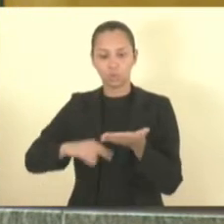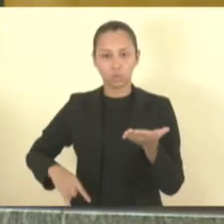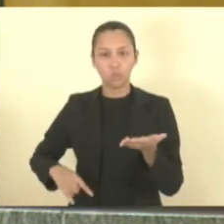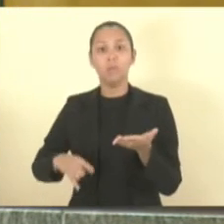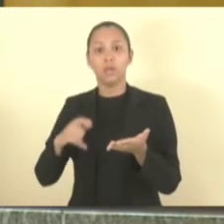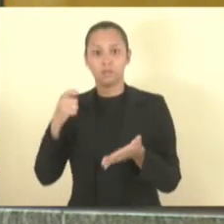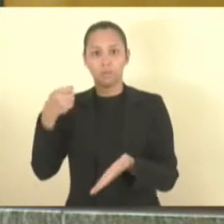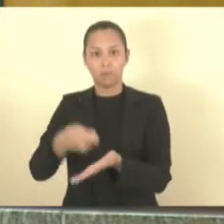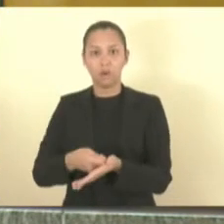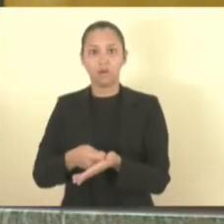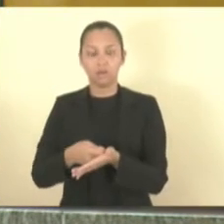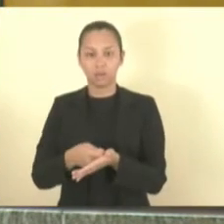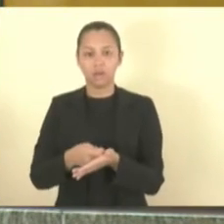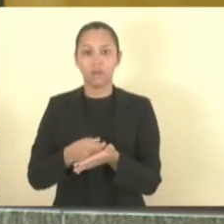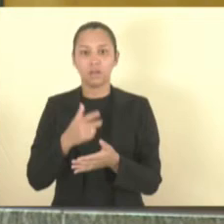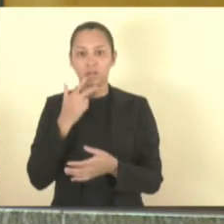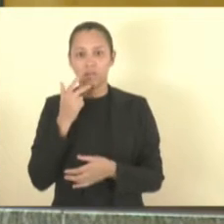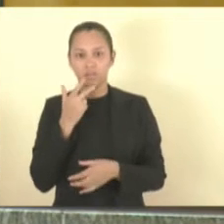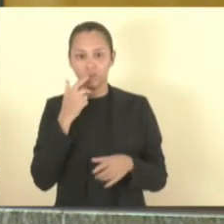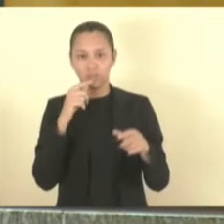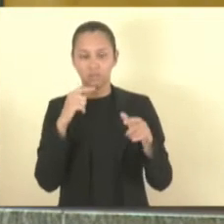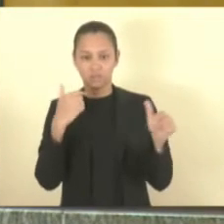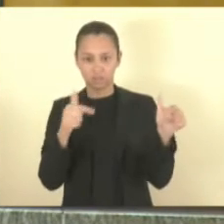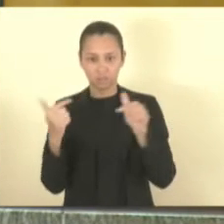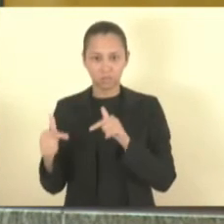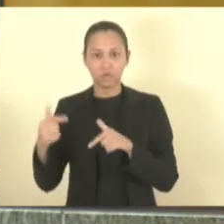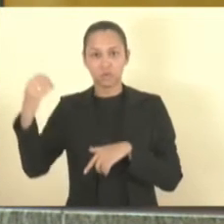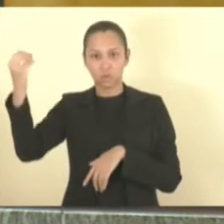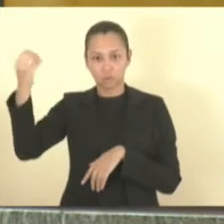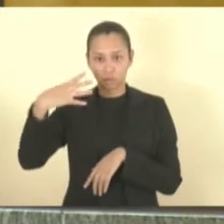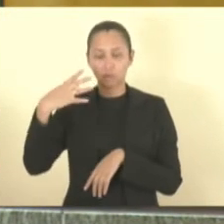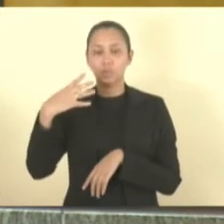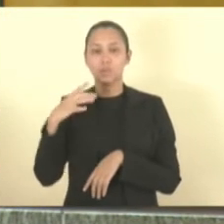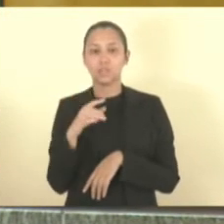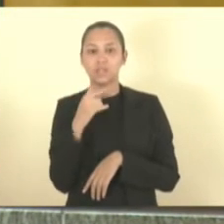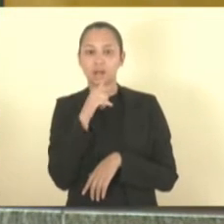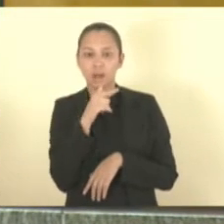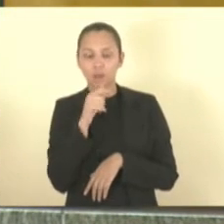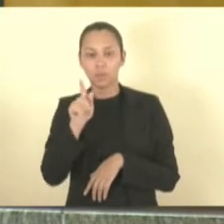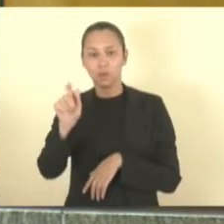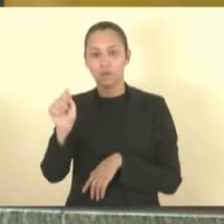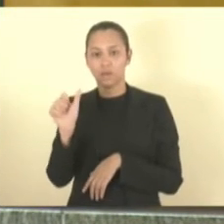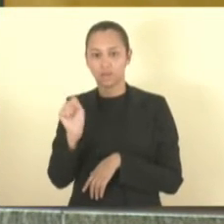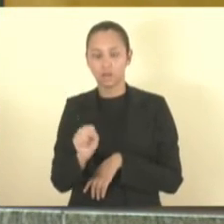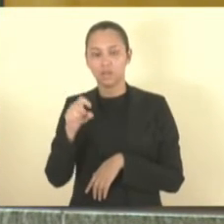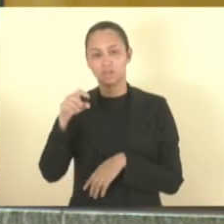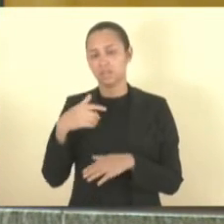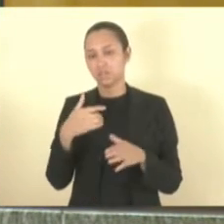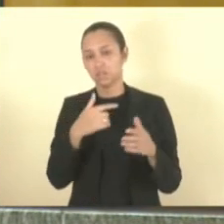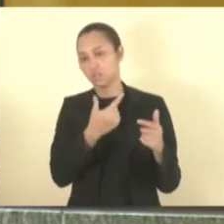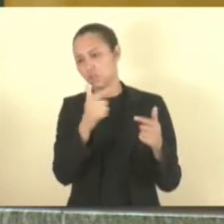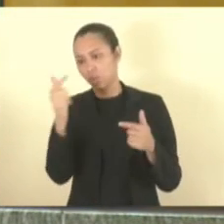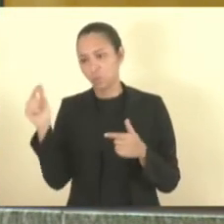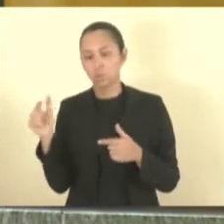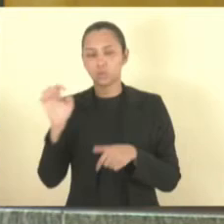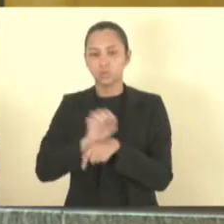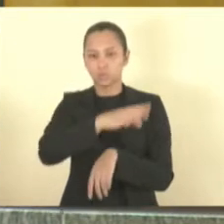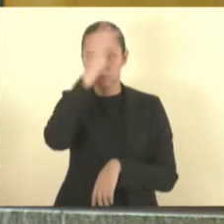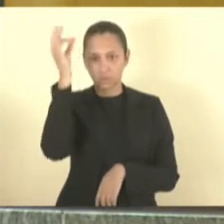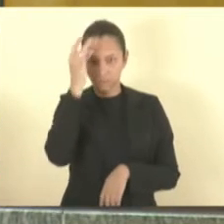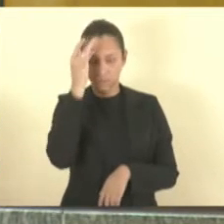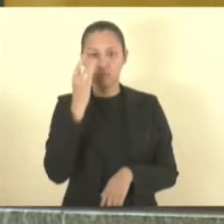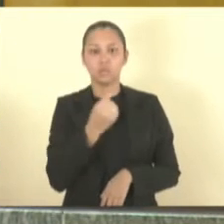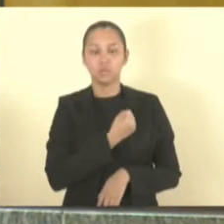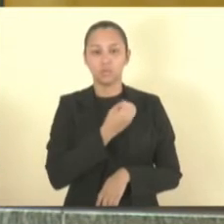qual se remunere os serviços de luz, água, gás e similares no âmbito do Estado do Espírito Santo. Defiro. Do item